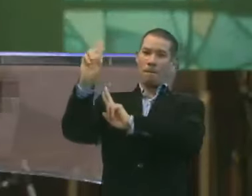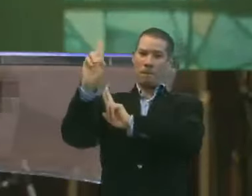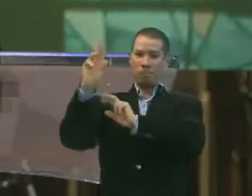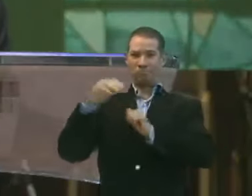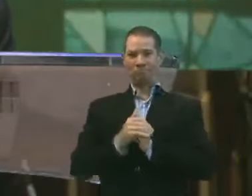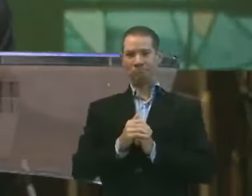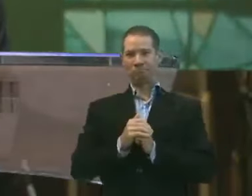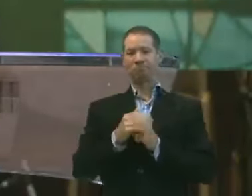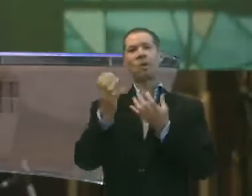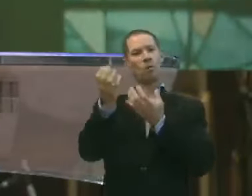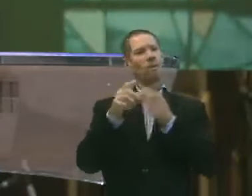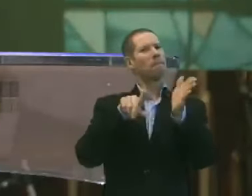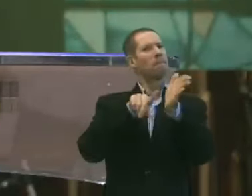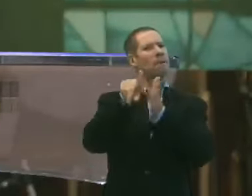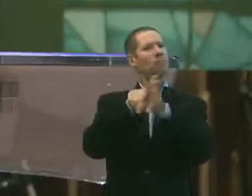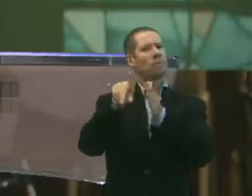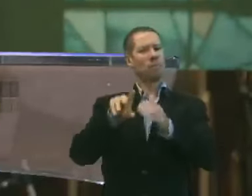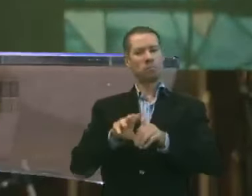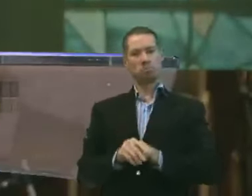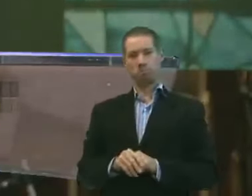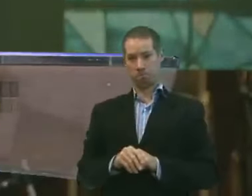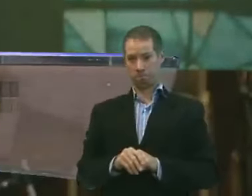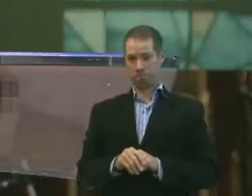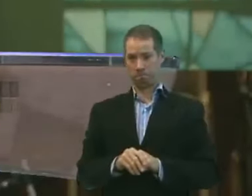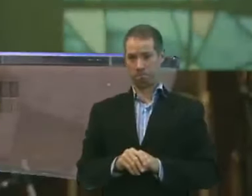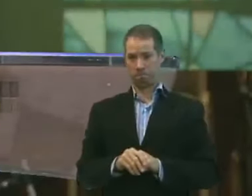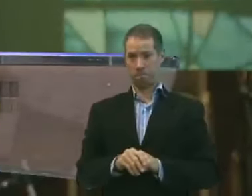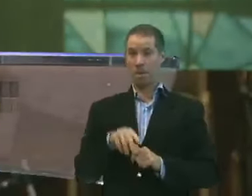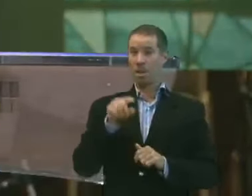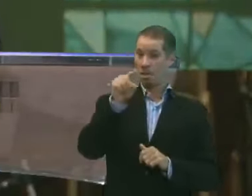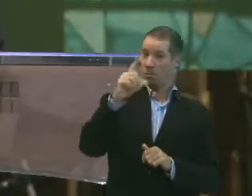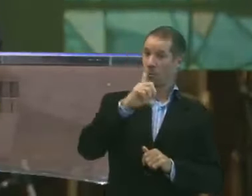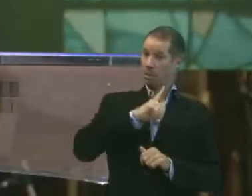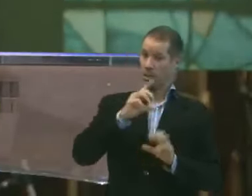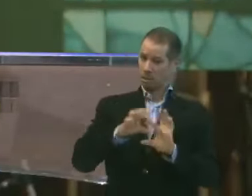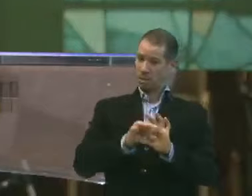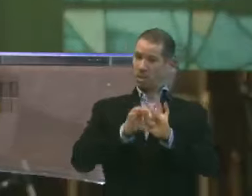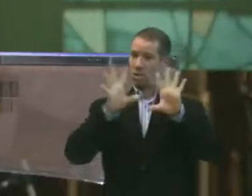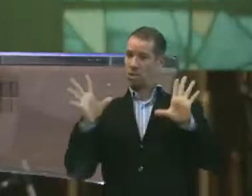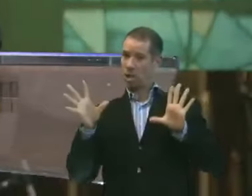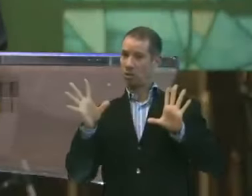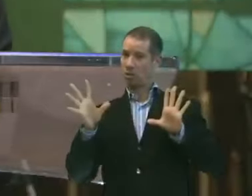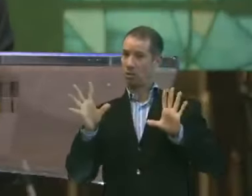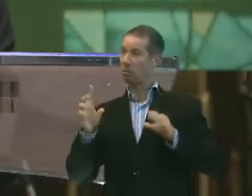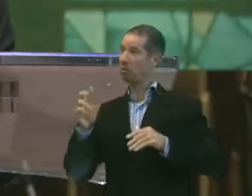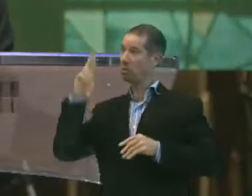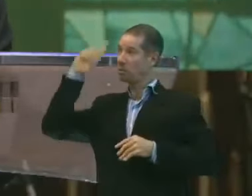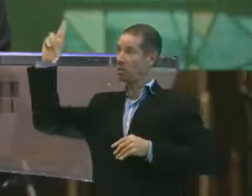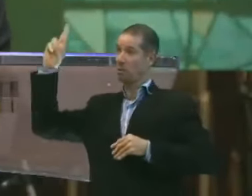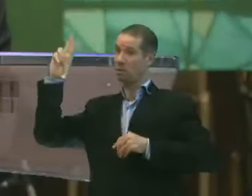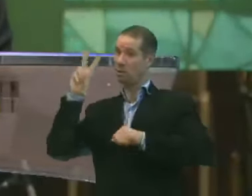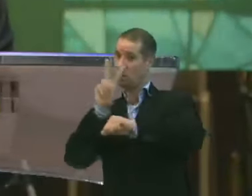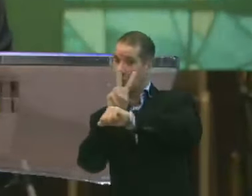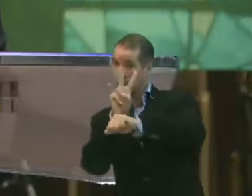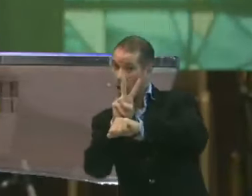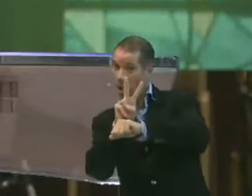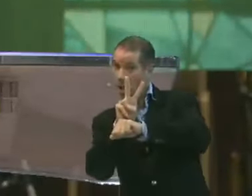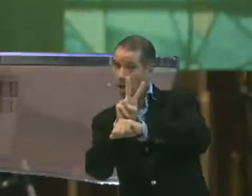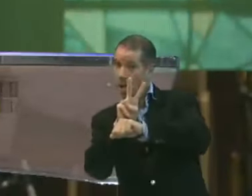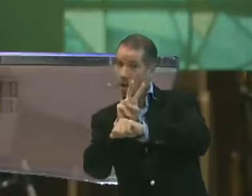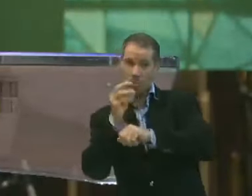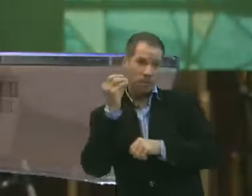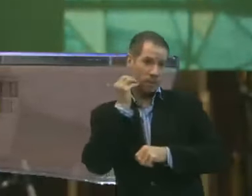Mas eu queria perguntar para você. Você tem se deixado cuidar pelo Senhor? Ou tem